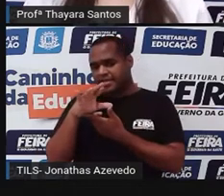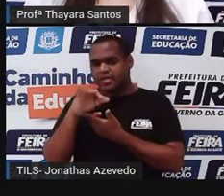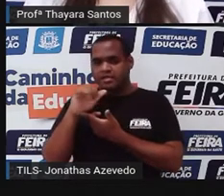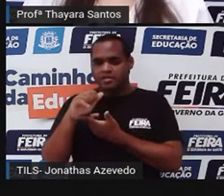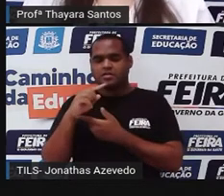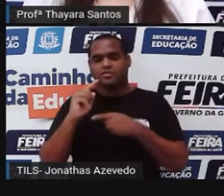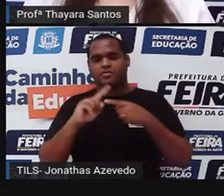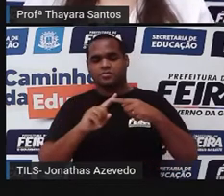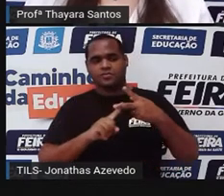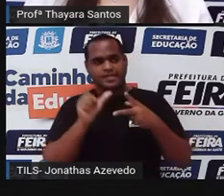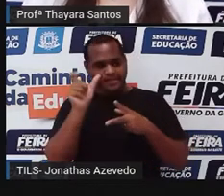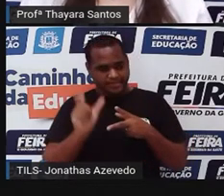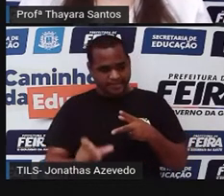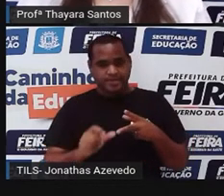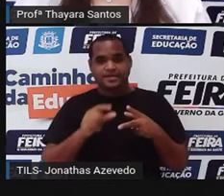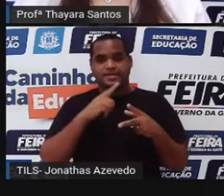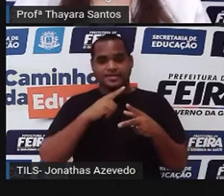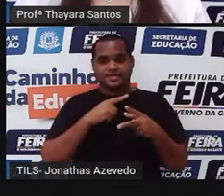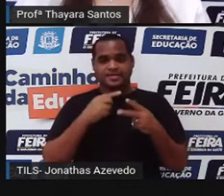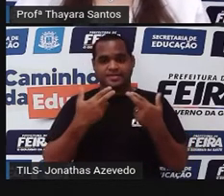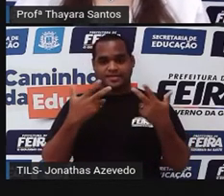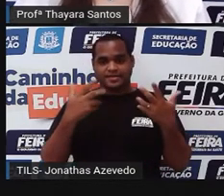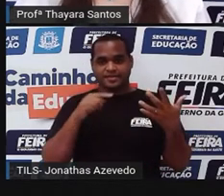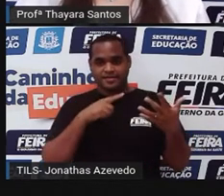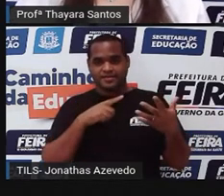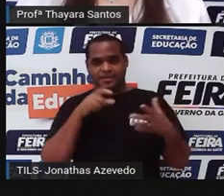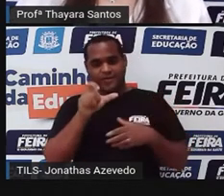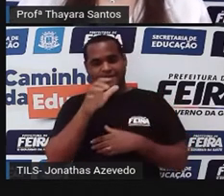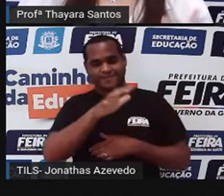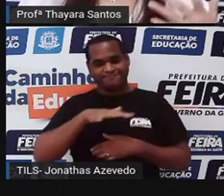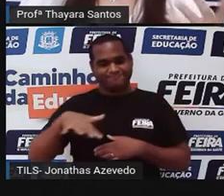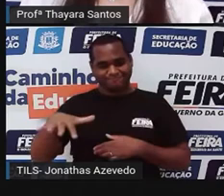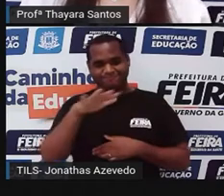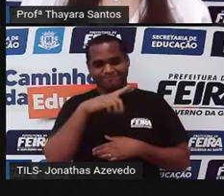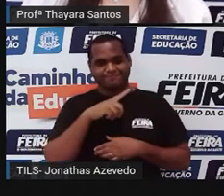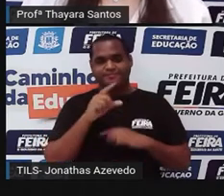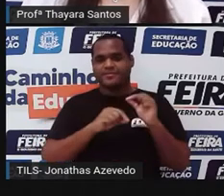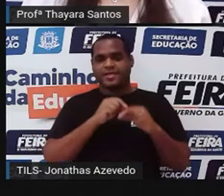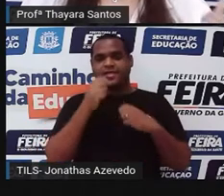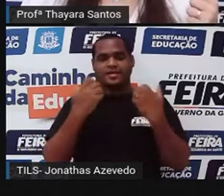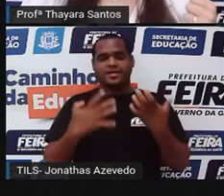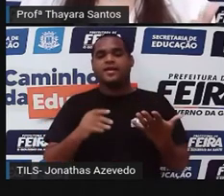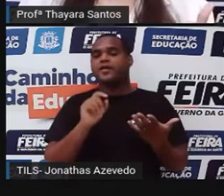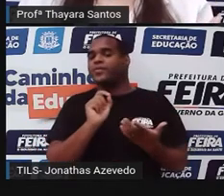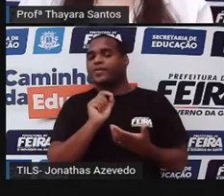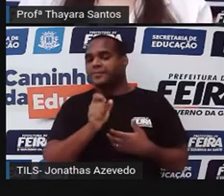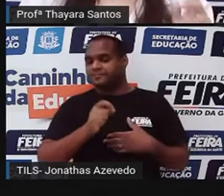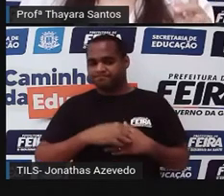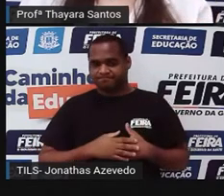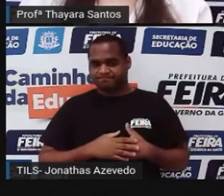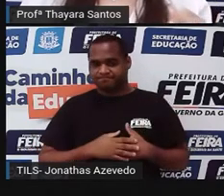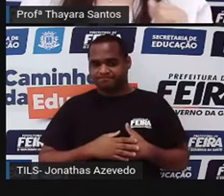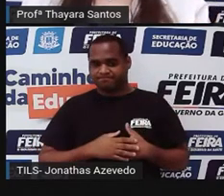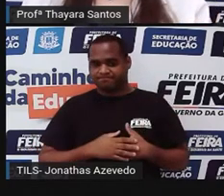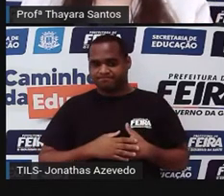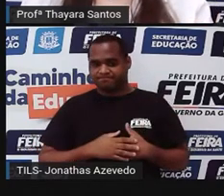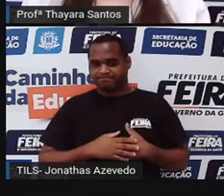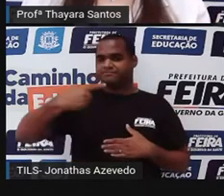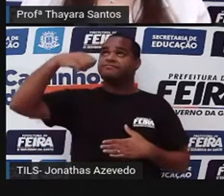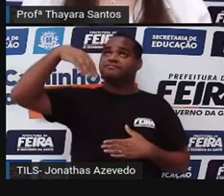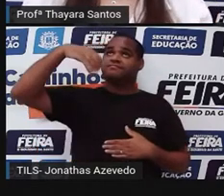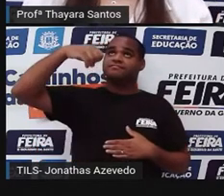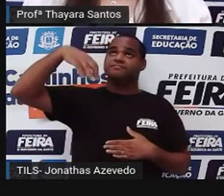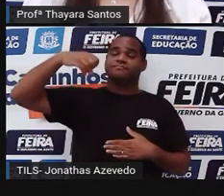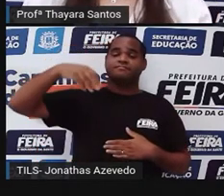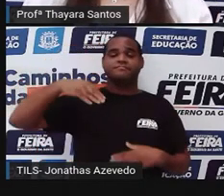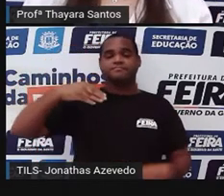características, possui massa e ocupa um lugar no espaço. Agora, o que não é matéria? Primeira coisa. A luz. A